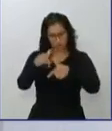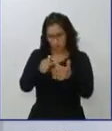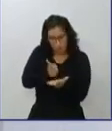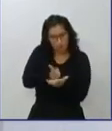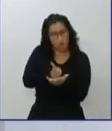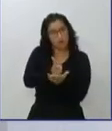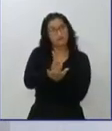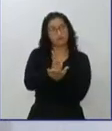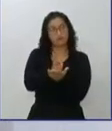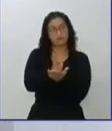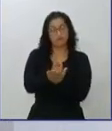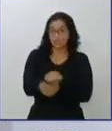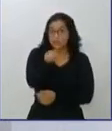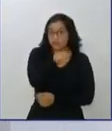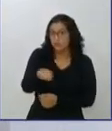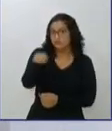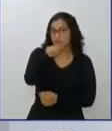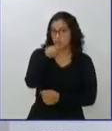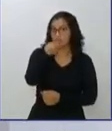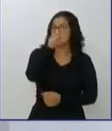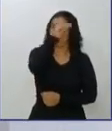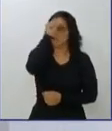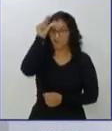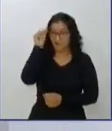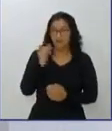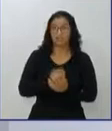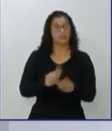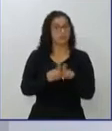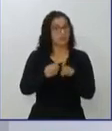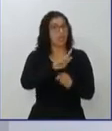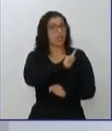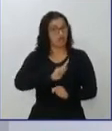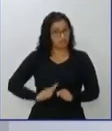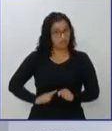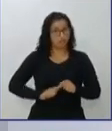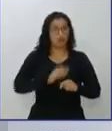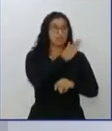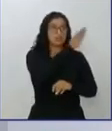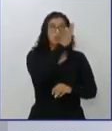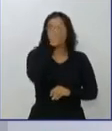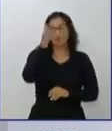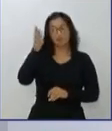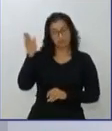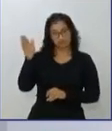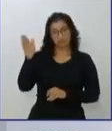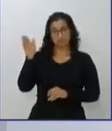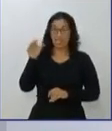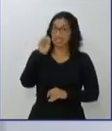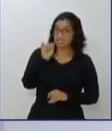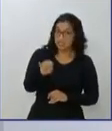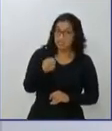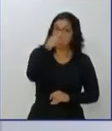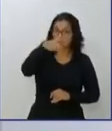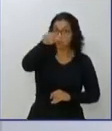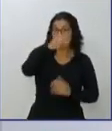Inclusive, você, prefeito, você, vereador, que está defendendo o outro candidato, caso ele não seja eleito, e seja o capitão